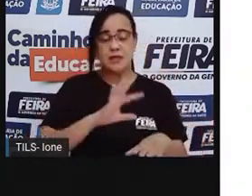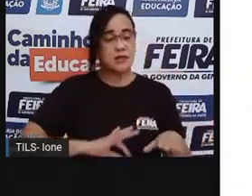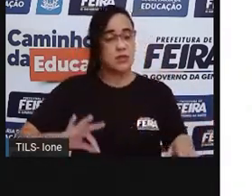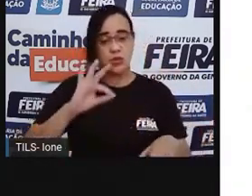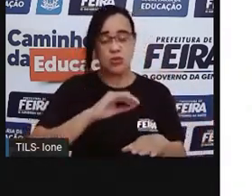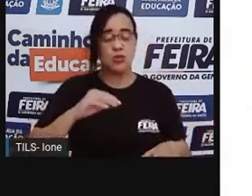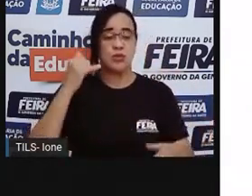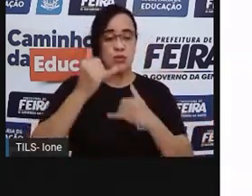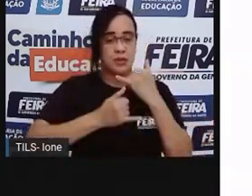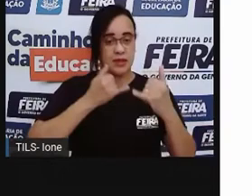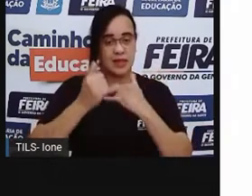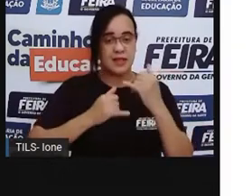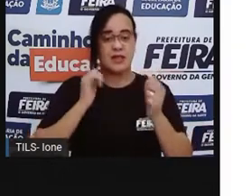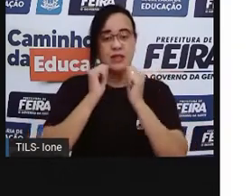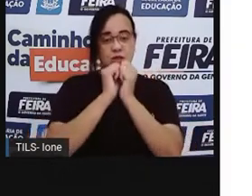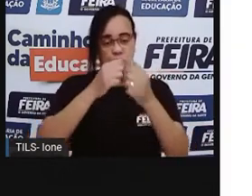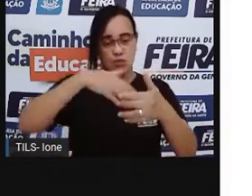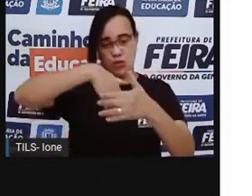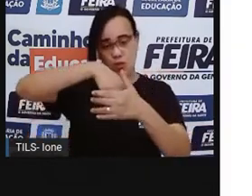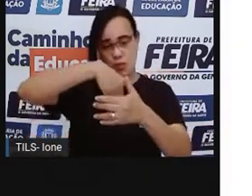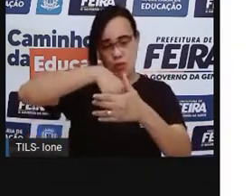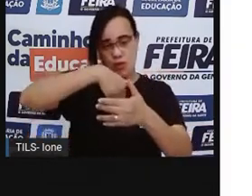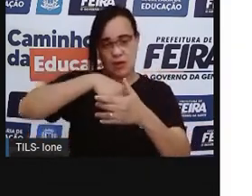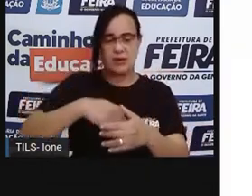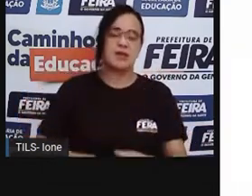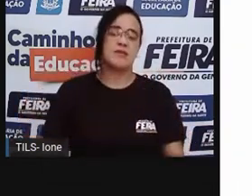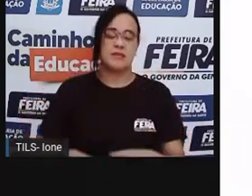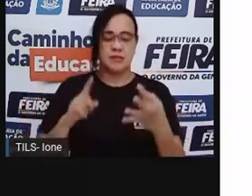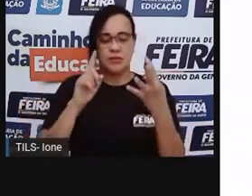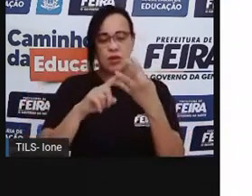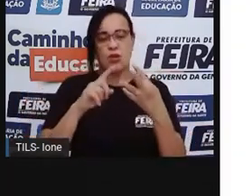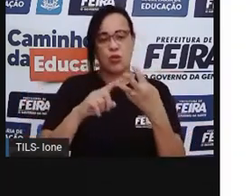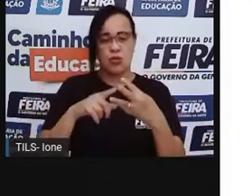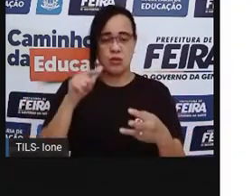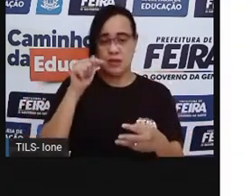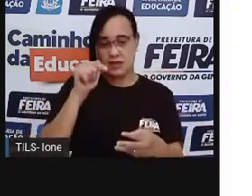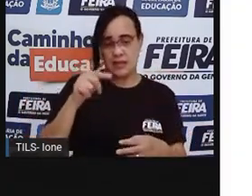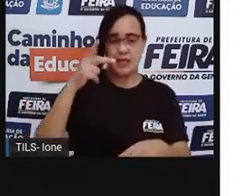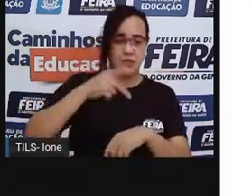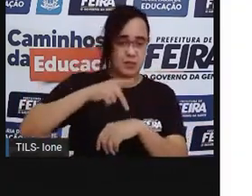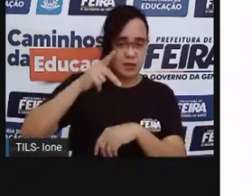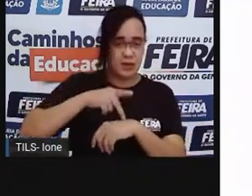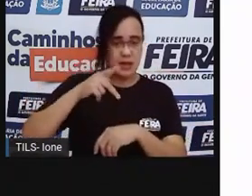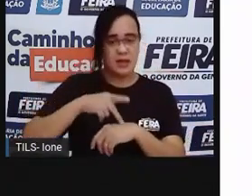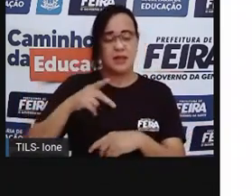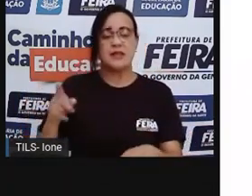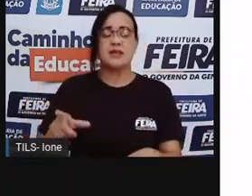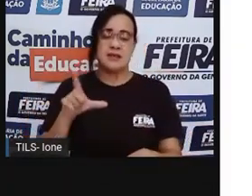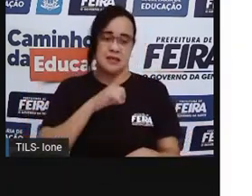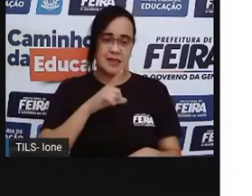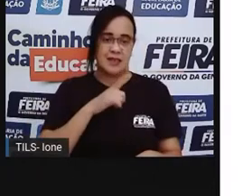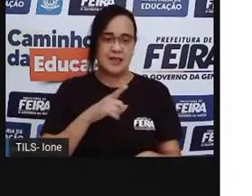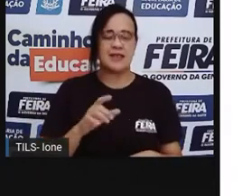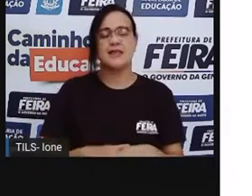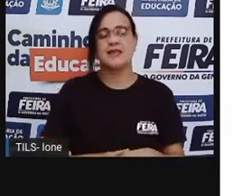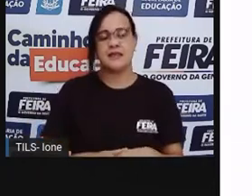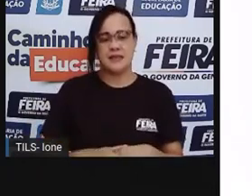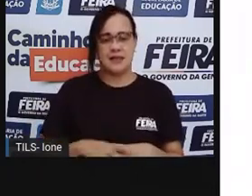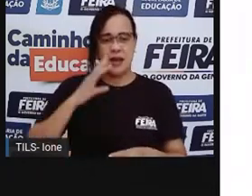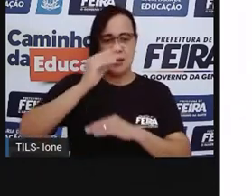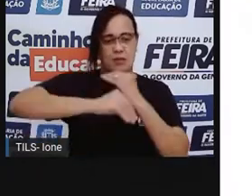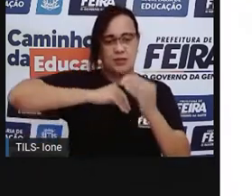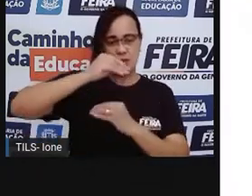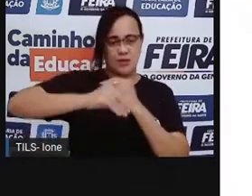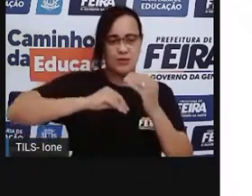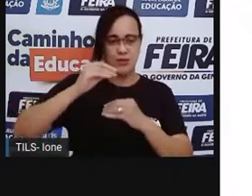ser feitas, né? A Pró falou do baleado, tem as sete pedras, tem esse lado de frutas, né? Que é aquela que a gente